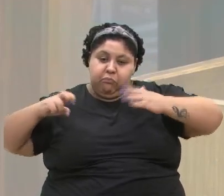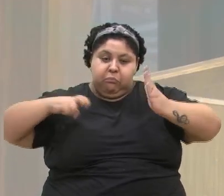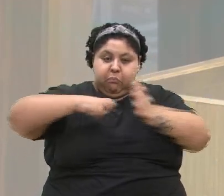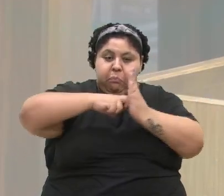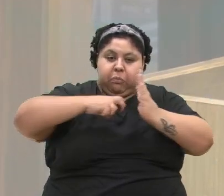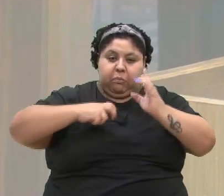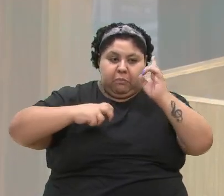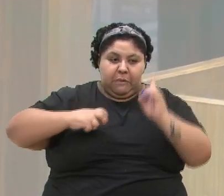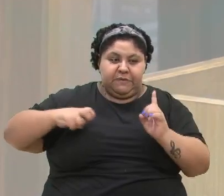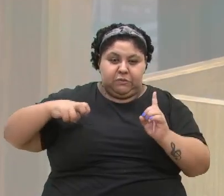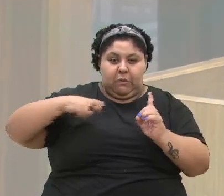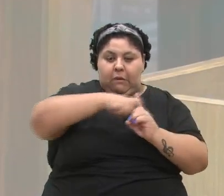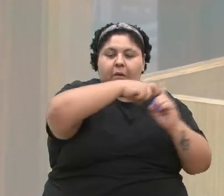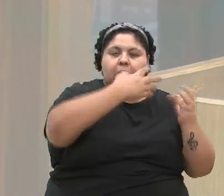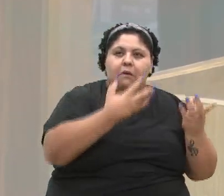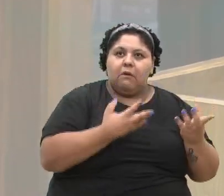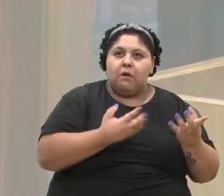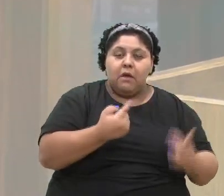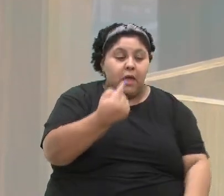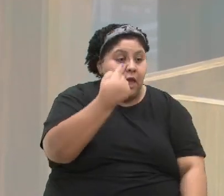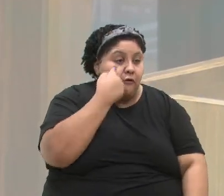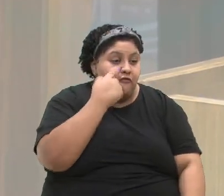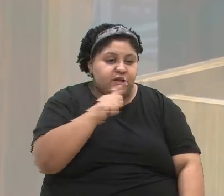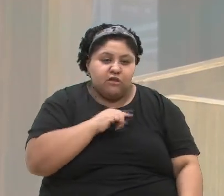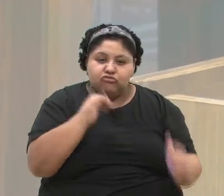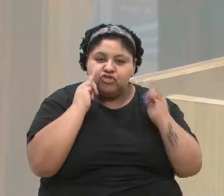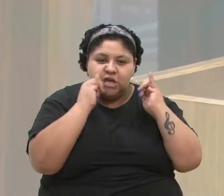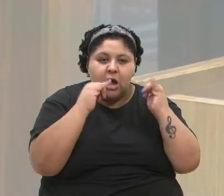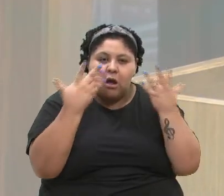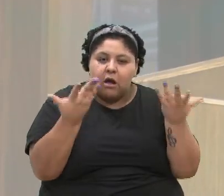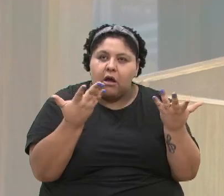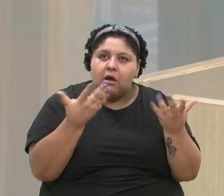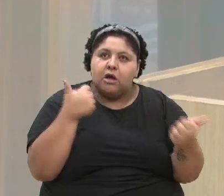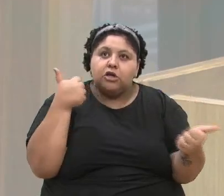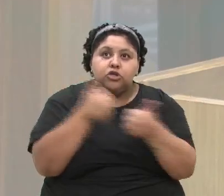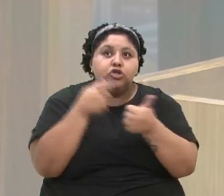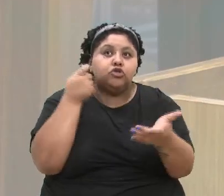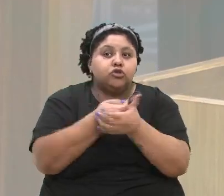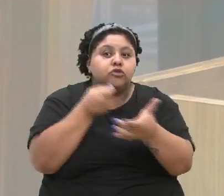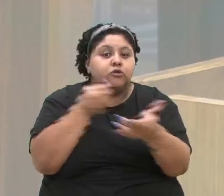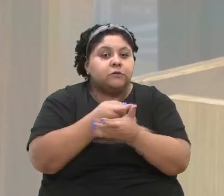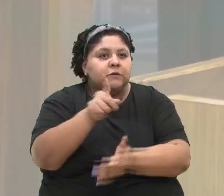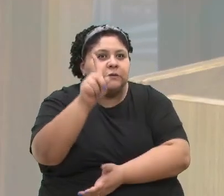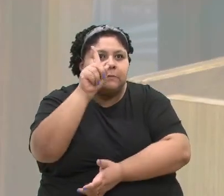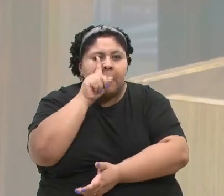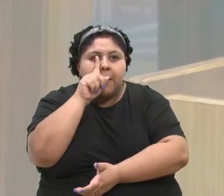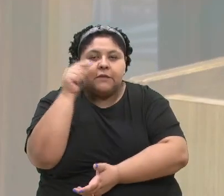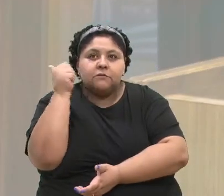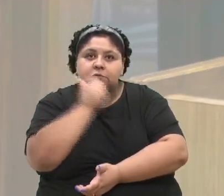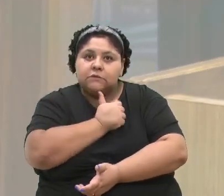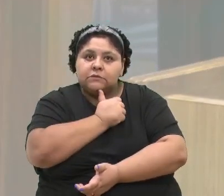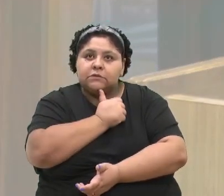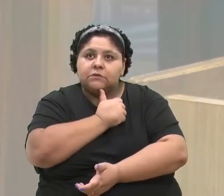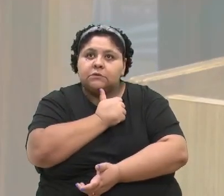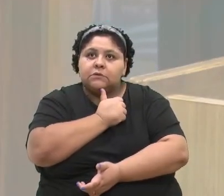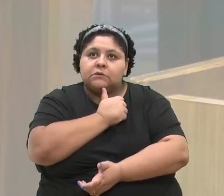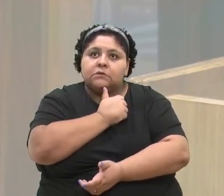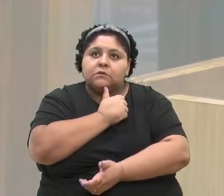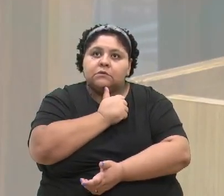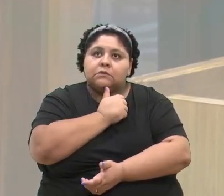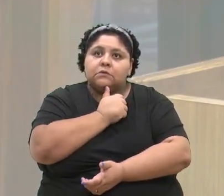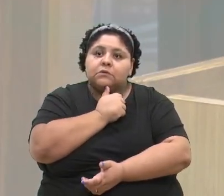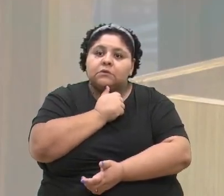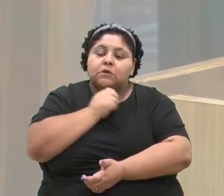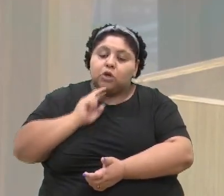rua, o asfalto na Virgínia Botini Reus e foi ali que eu vi. E foi através da luta das mães e das mulheres que as coisas começaram a